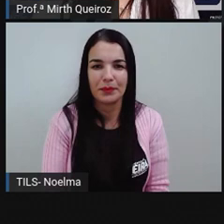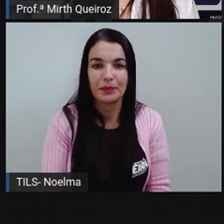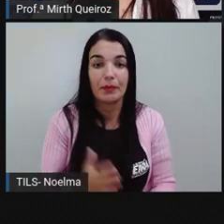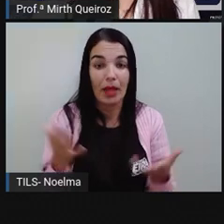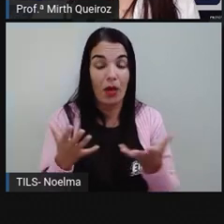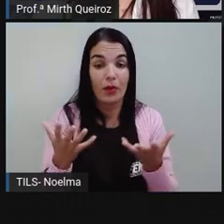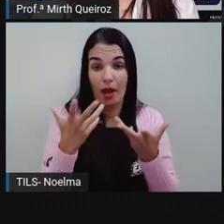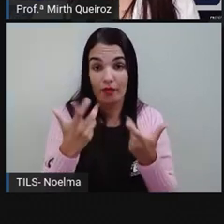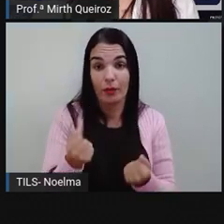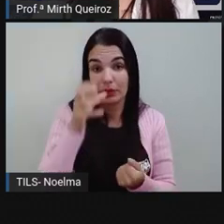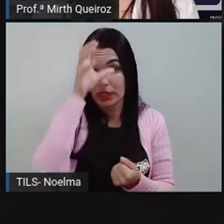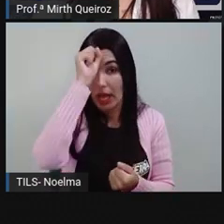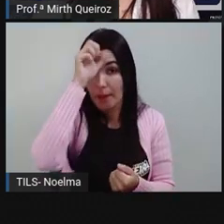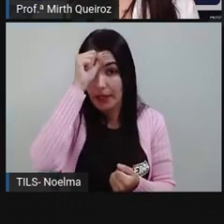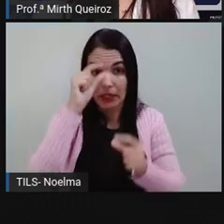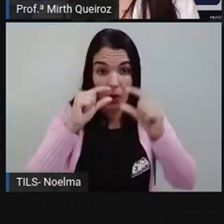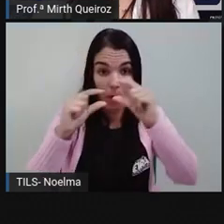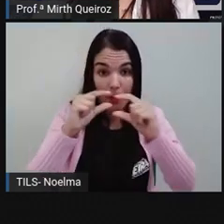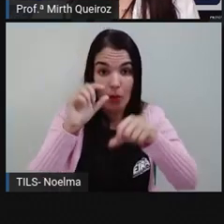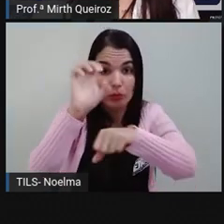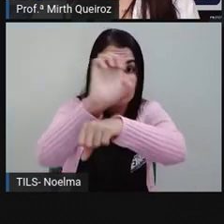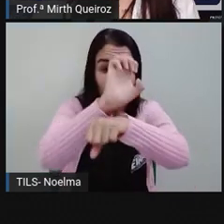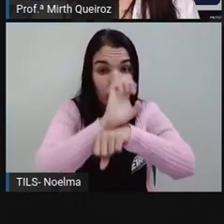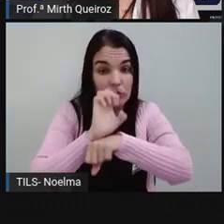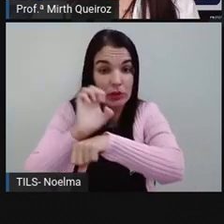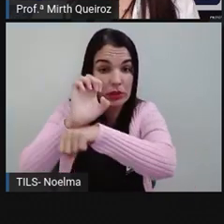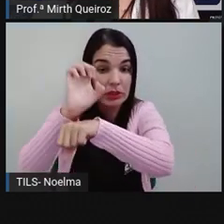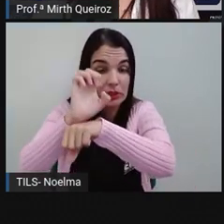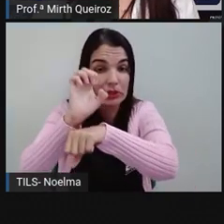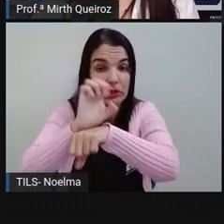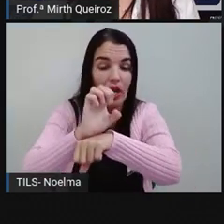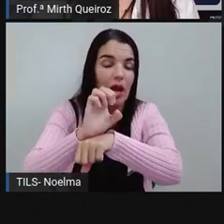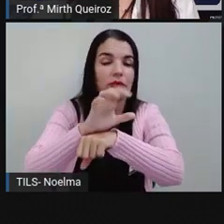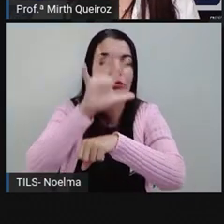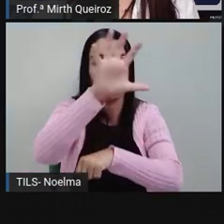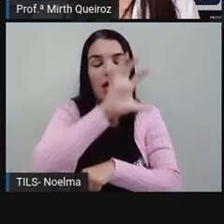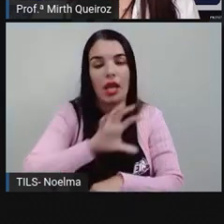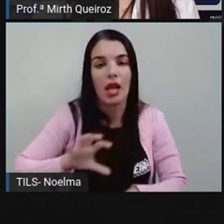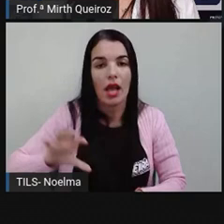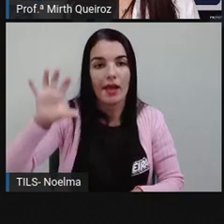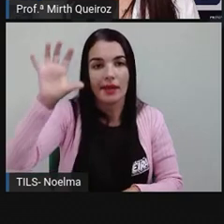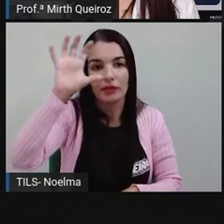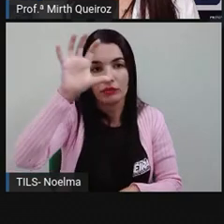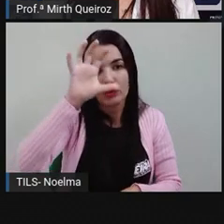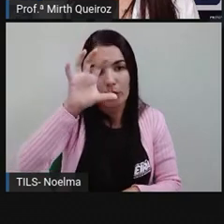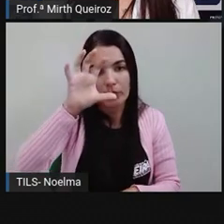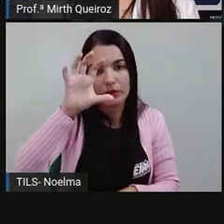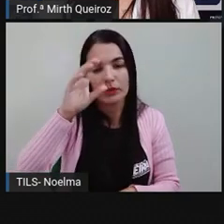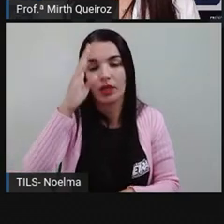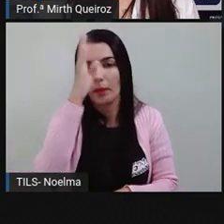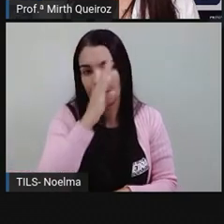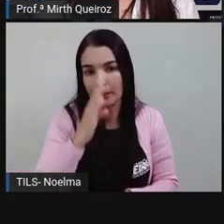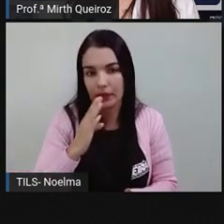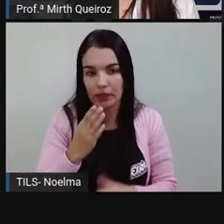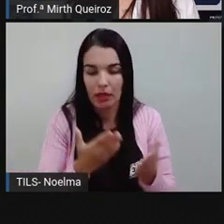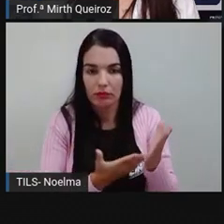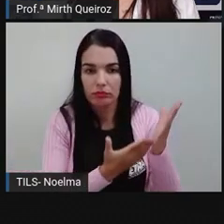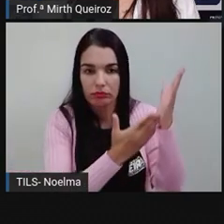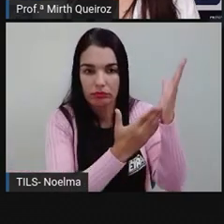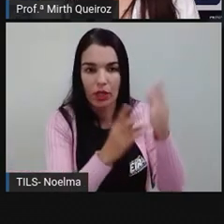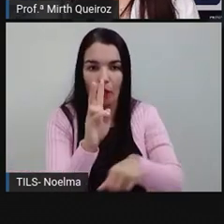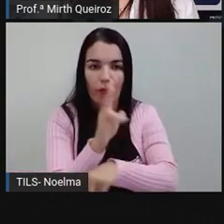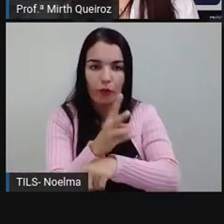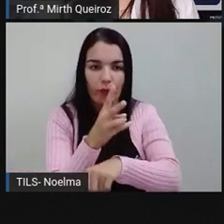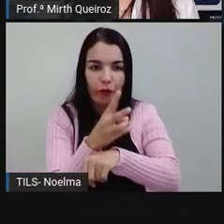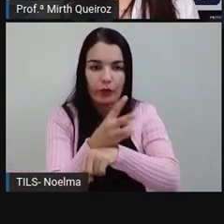Região E agora nós vamos aprender um pouquinho mais sobre os estados dessas regiões a partir aí desse